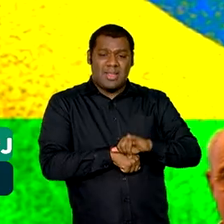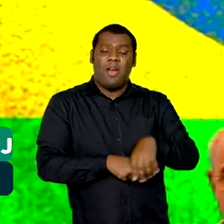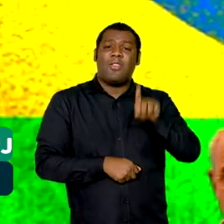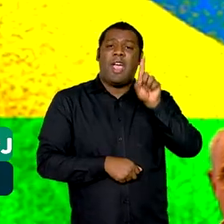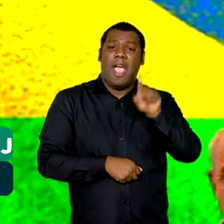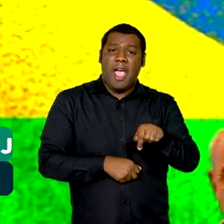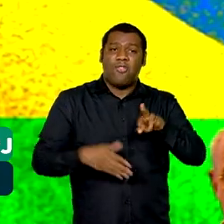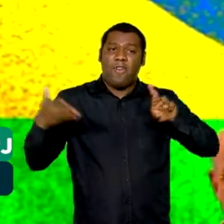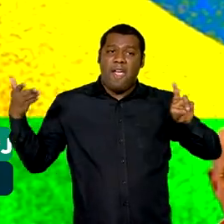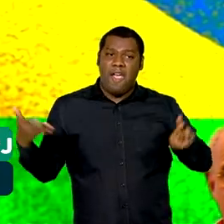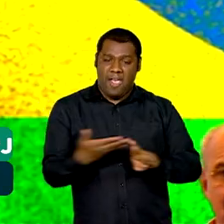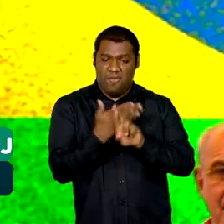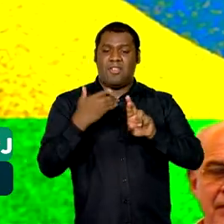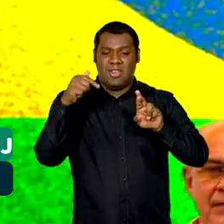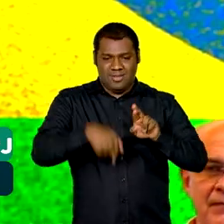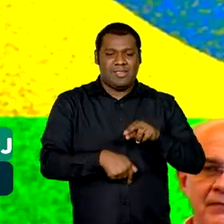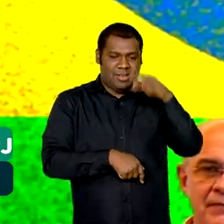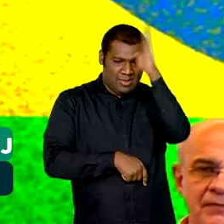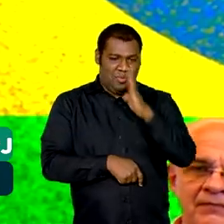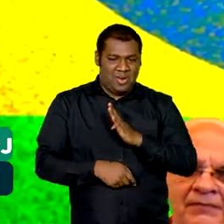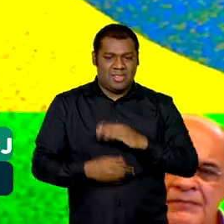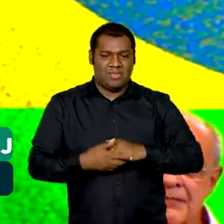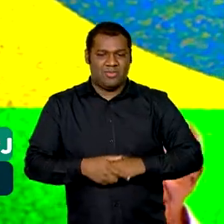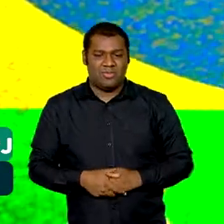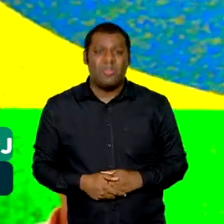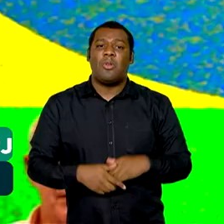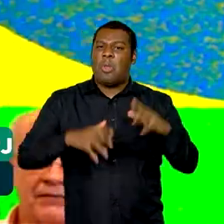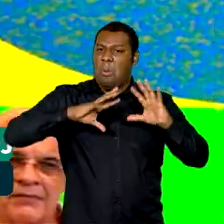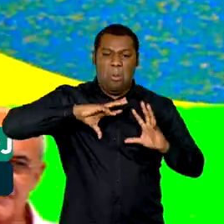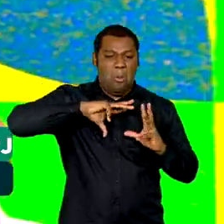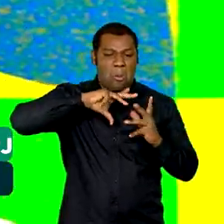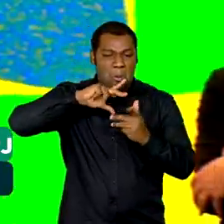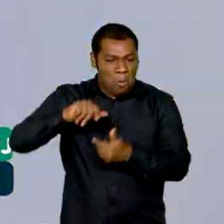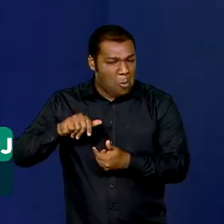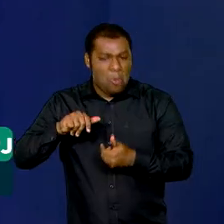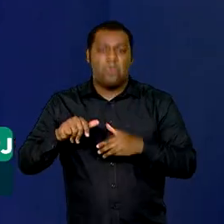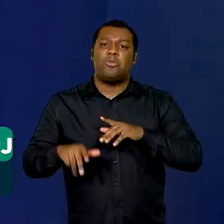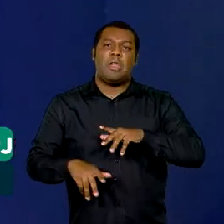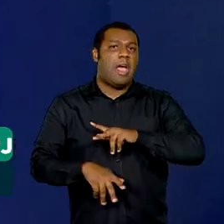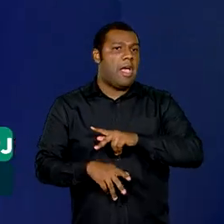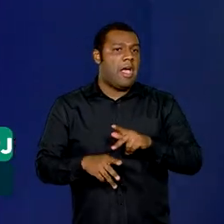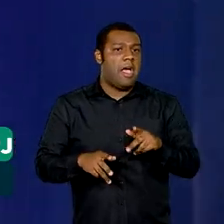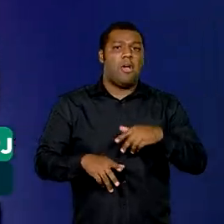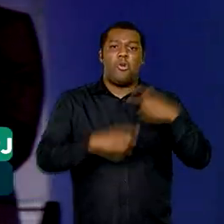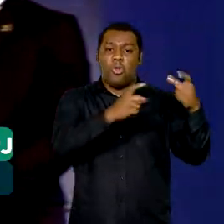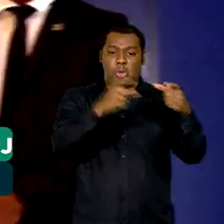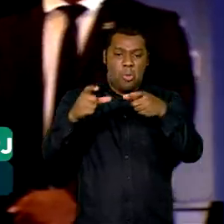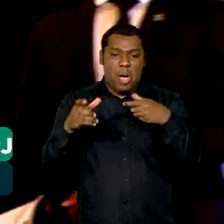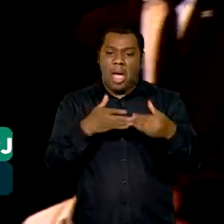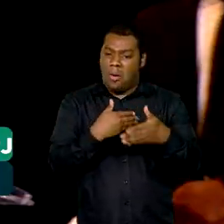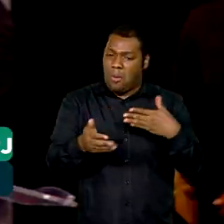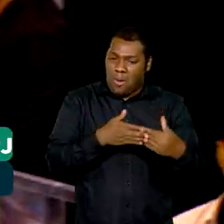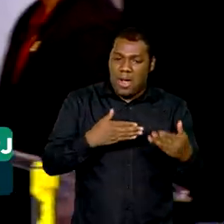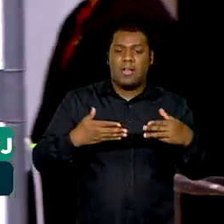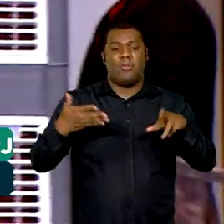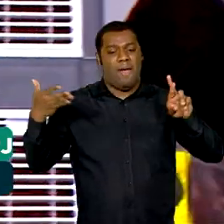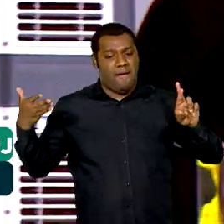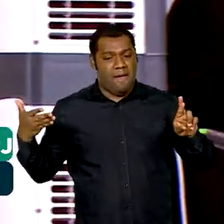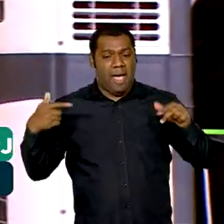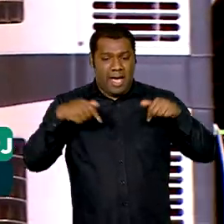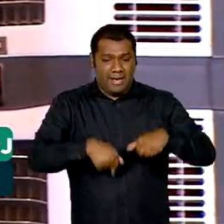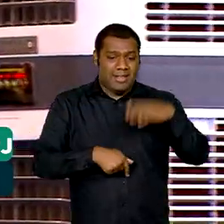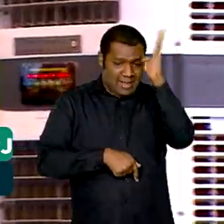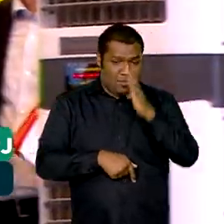postal desse país em qualquer lugar do mundo que a gente for. Então, o que vocês estão recebendo hoje